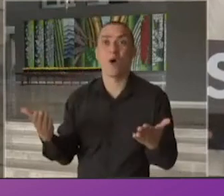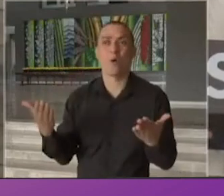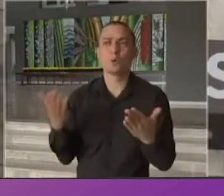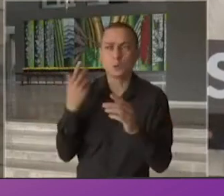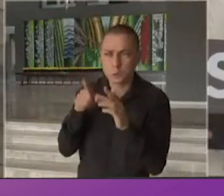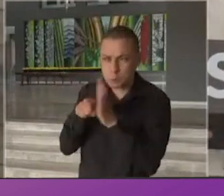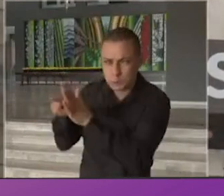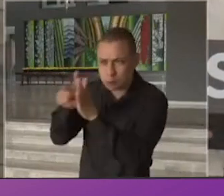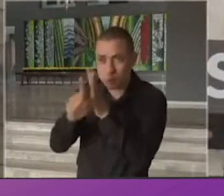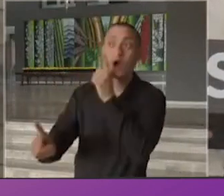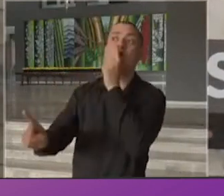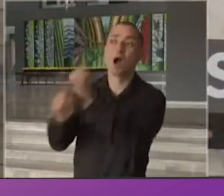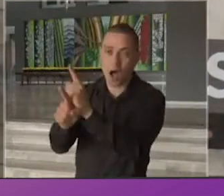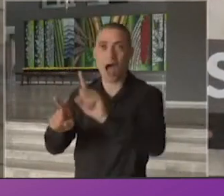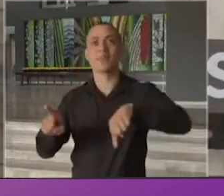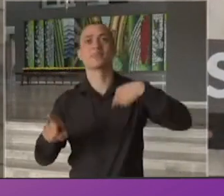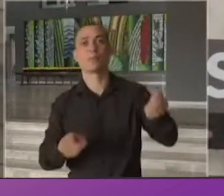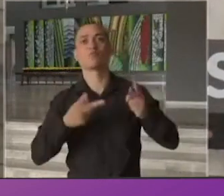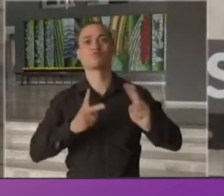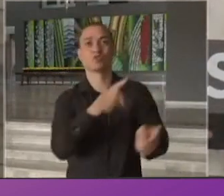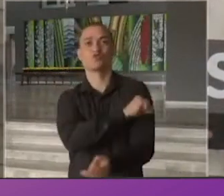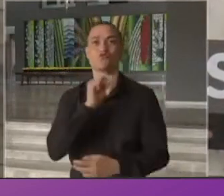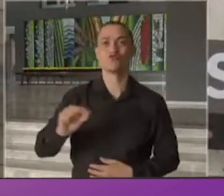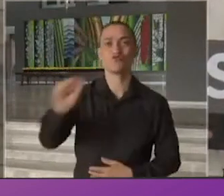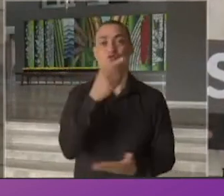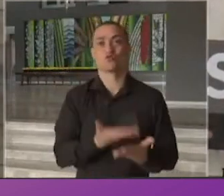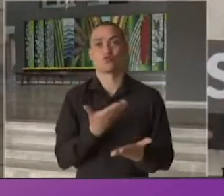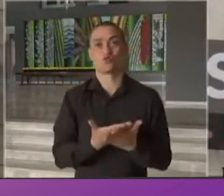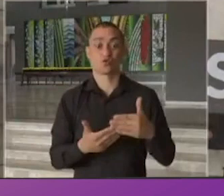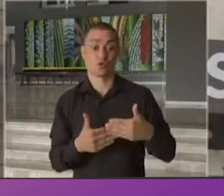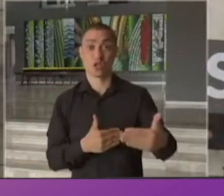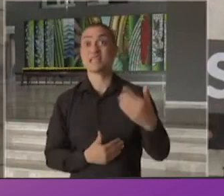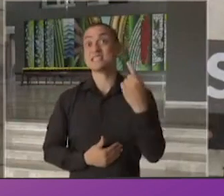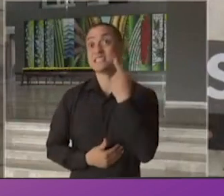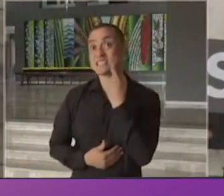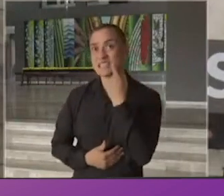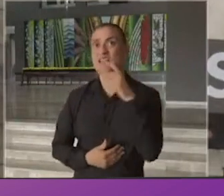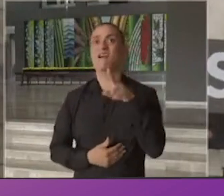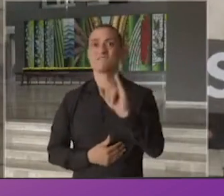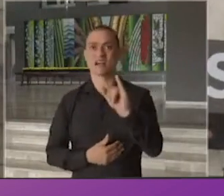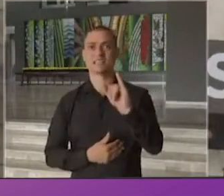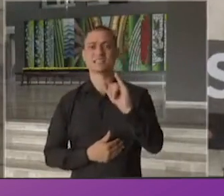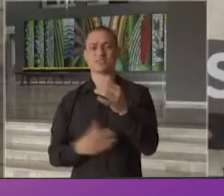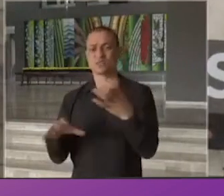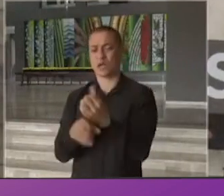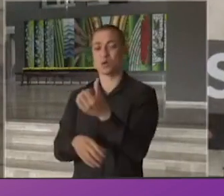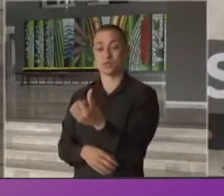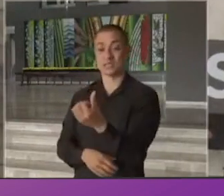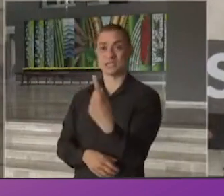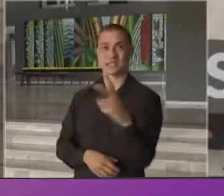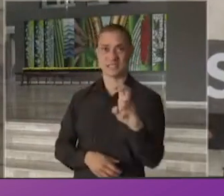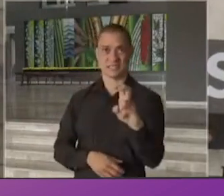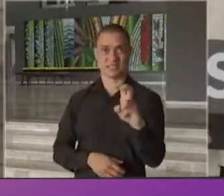prosseguir com os estudos de vacinação. Então, nessa sexta-feira, serão visitados 615 municípios,